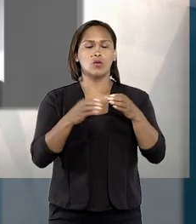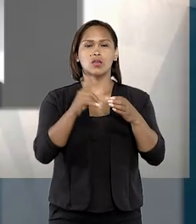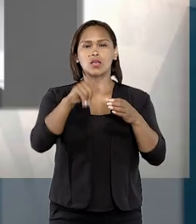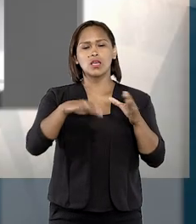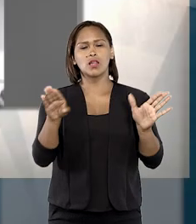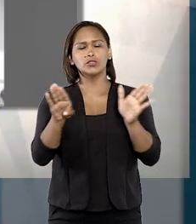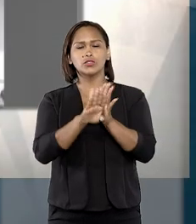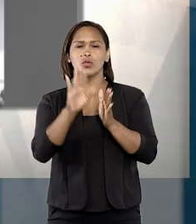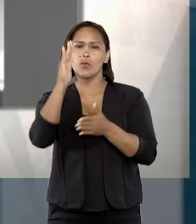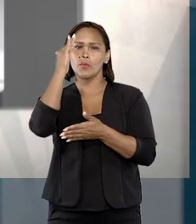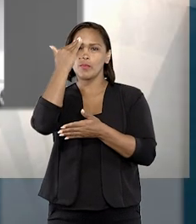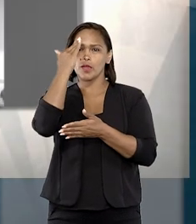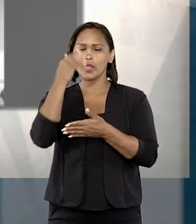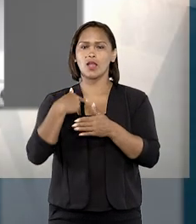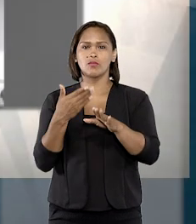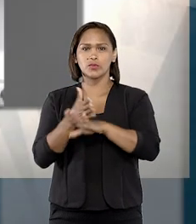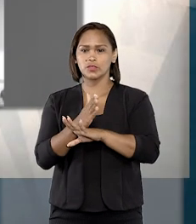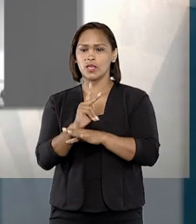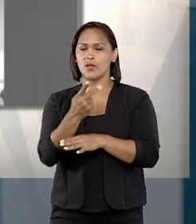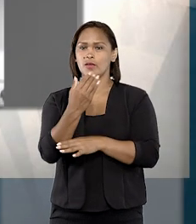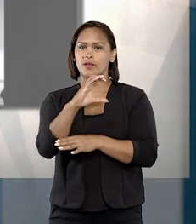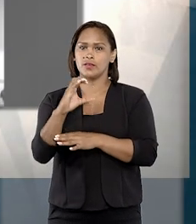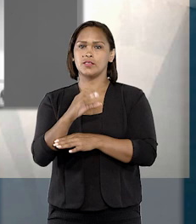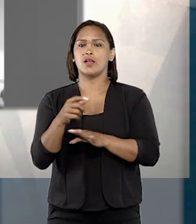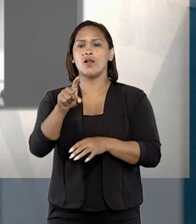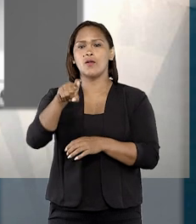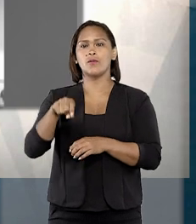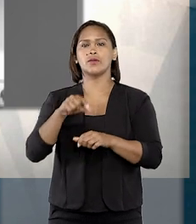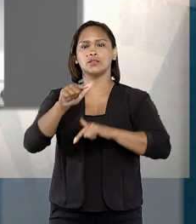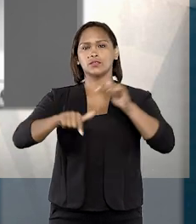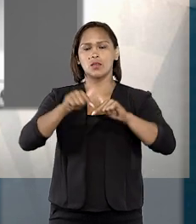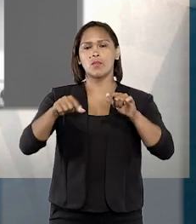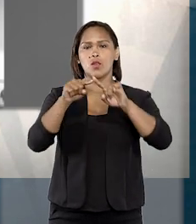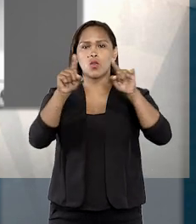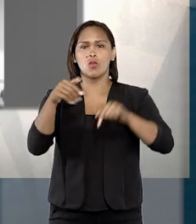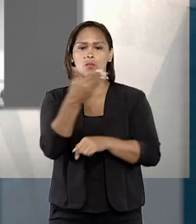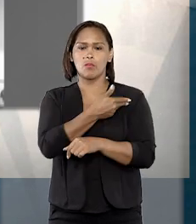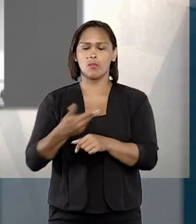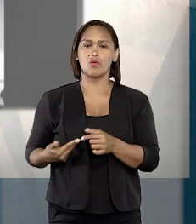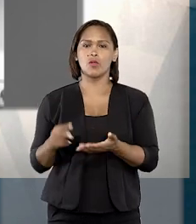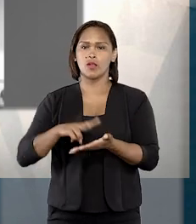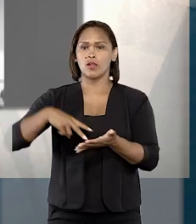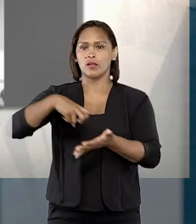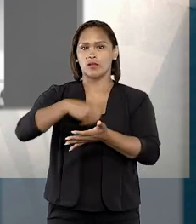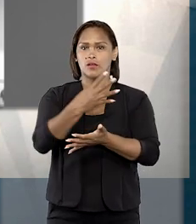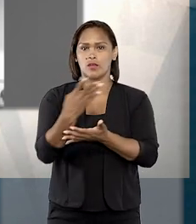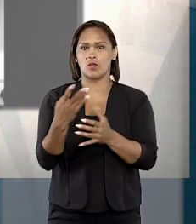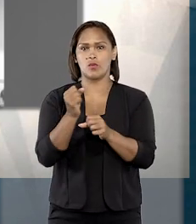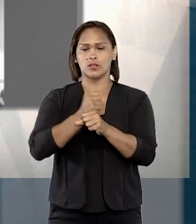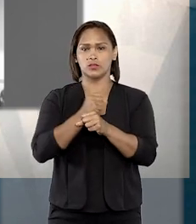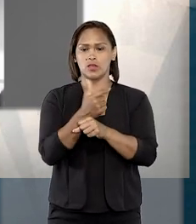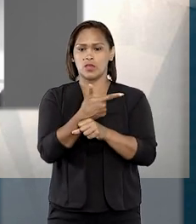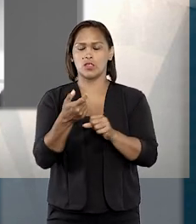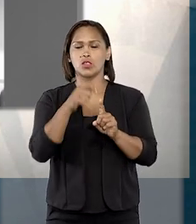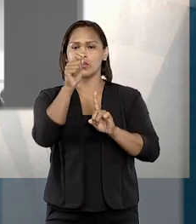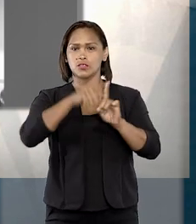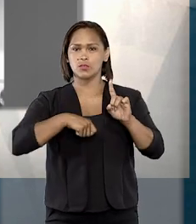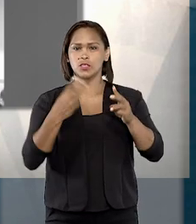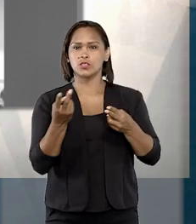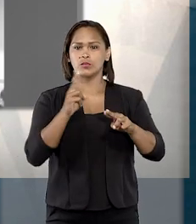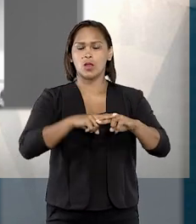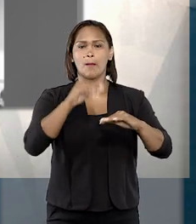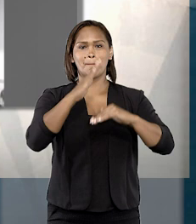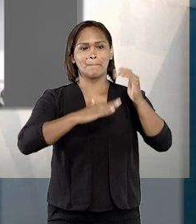O colegiado chegou a esse entendimento ao conceder habeas corpus a um ex-empregado público condenado a quatro anos e dois meses de